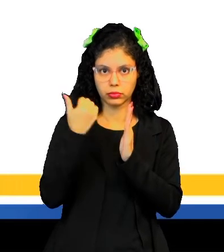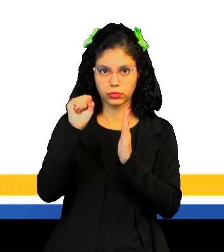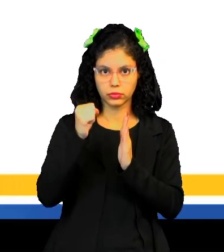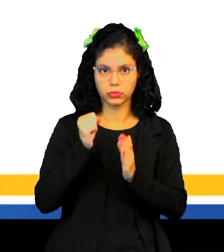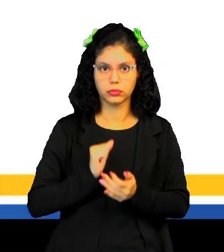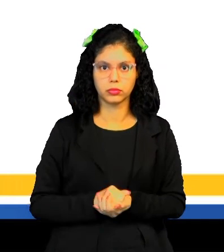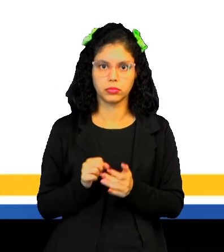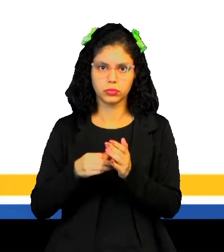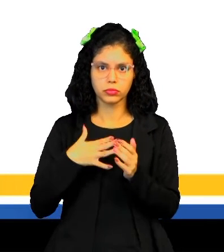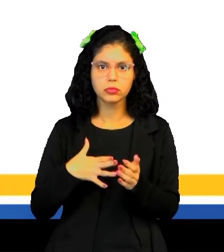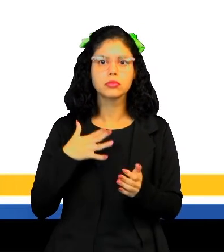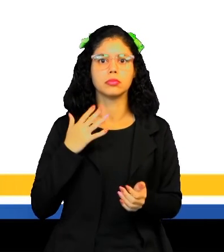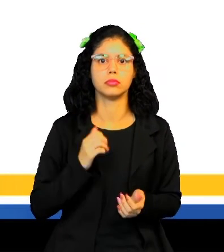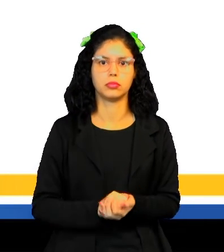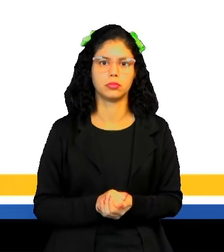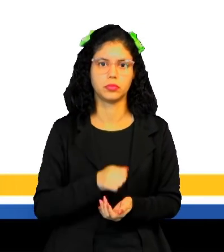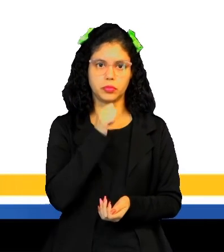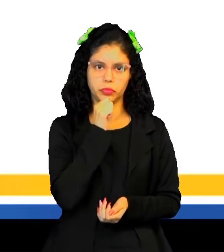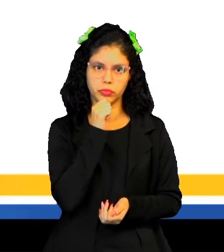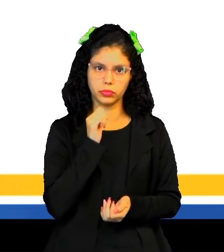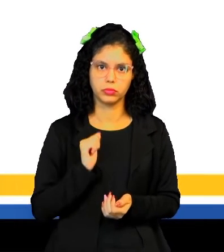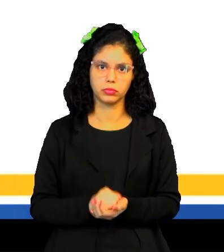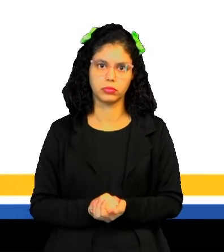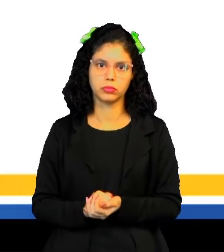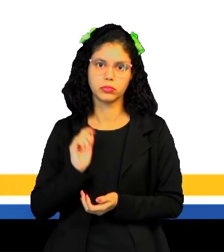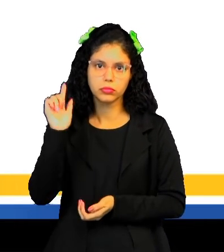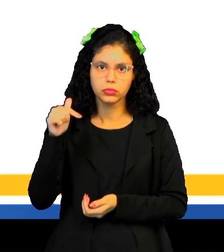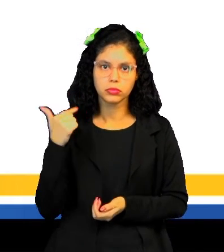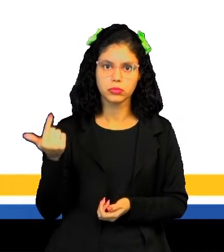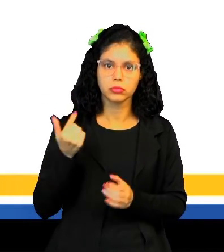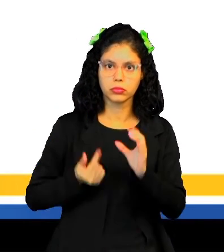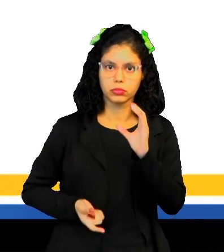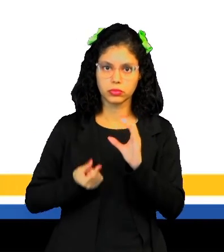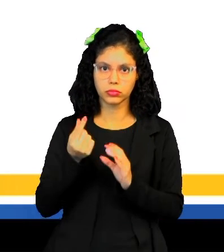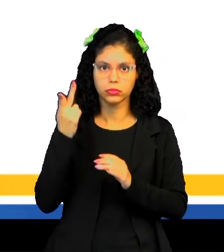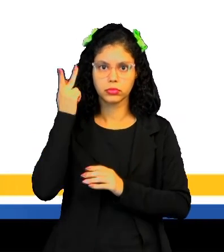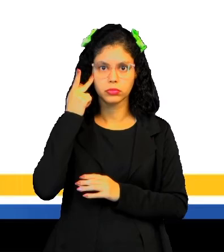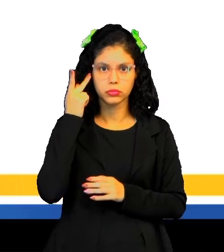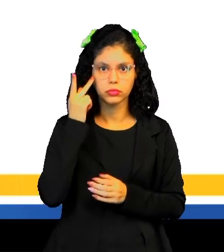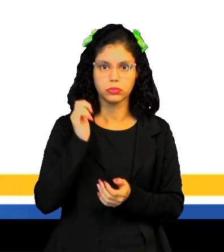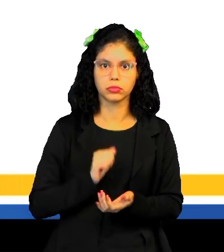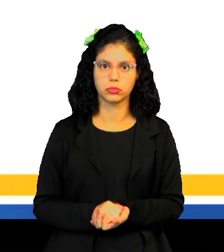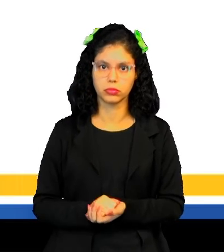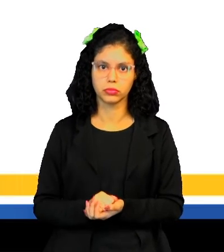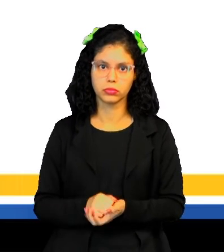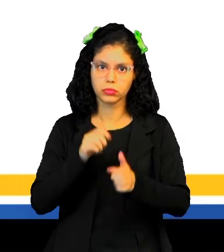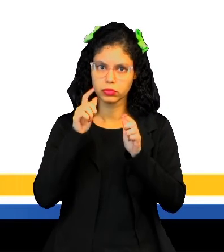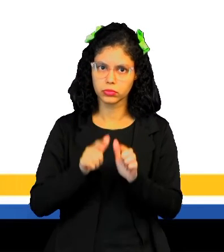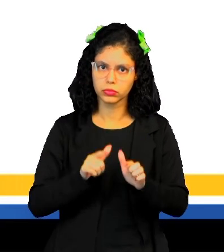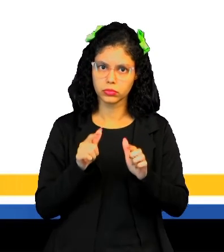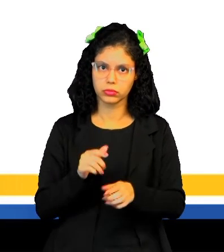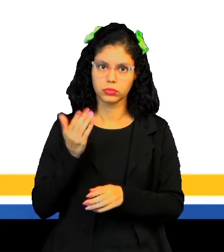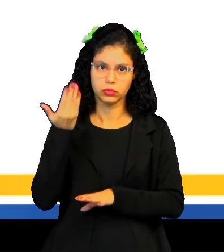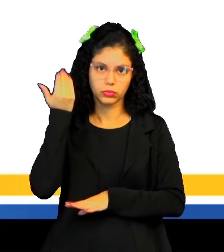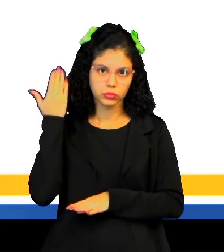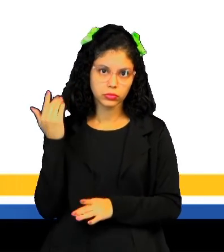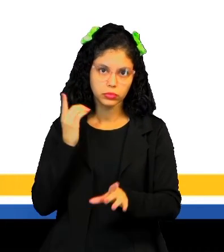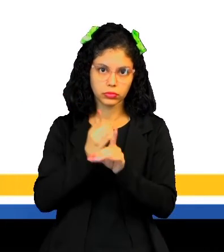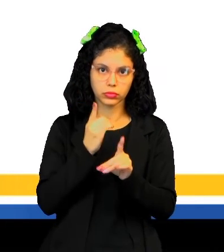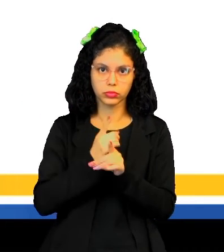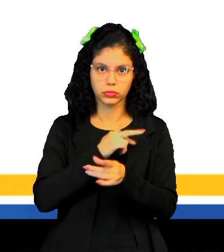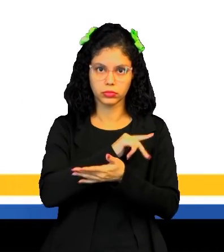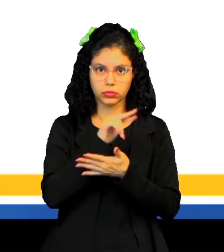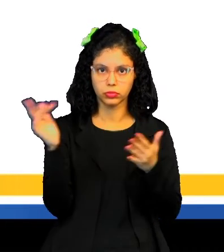XVIII, muitos colonos aventureiros de outras capitanias do Brasil dirigiram-se à capitania de São Paulo, onde à época